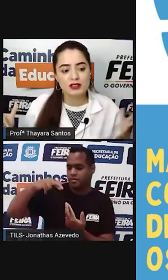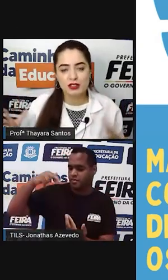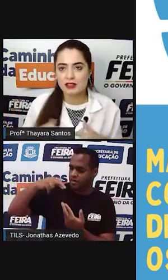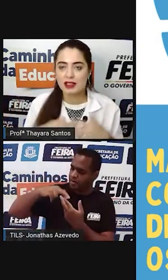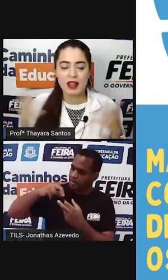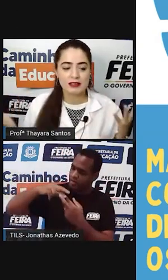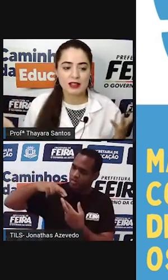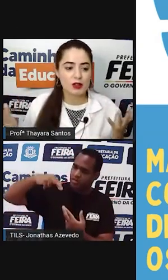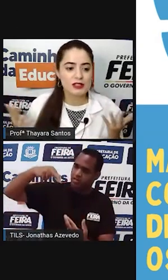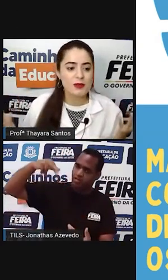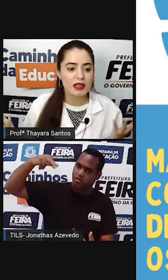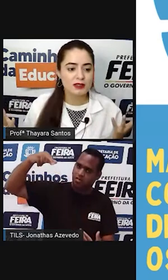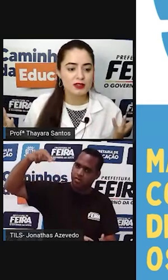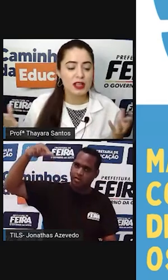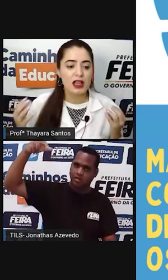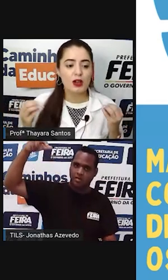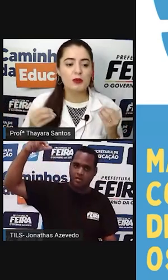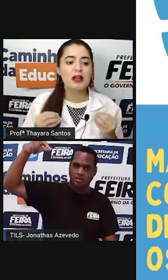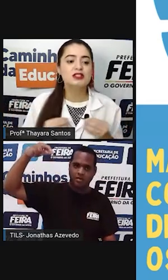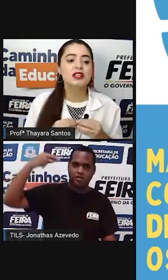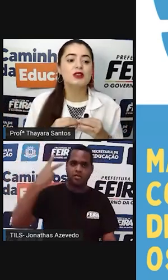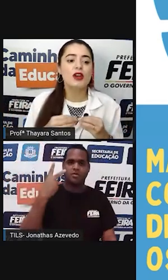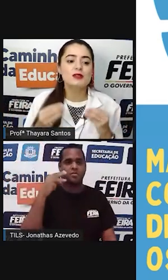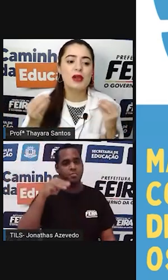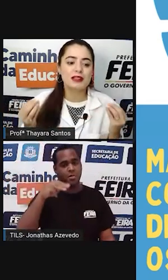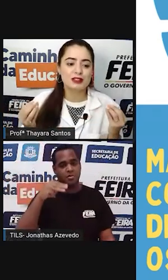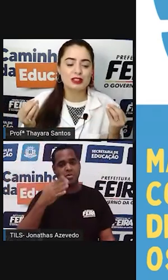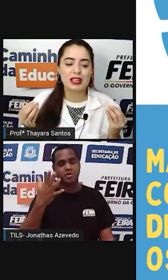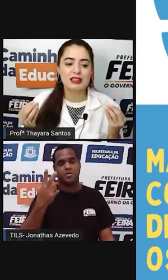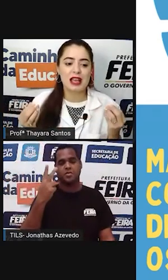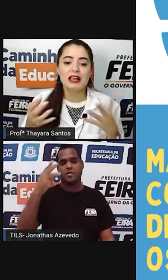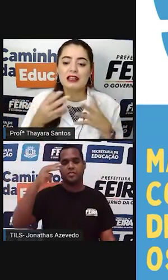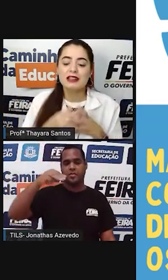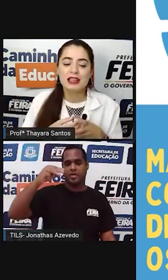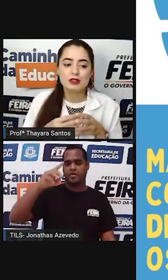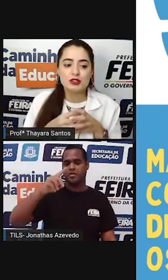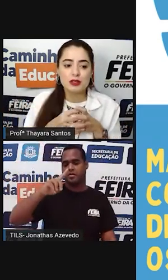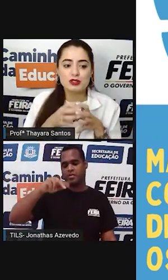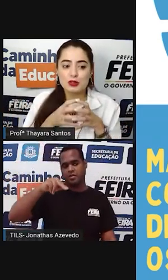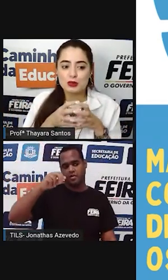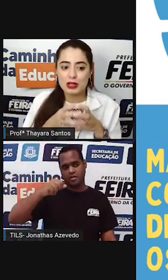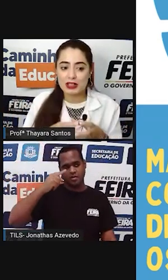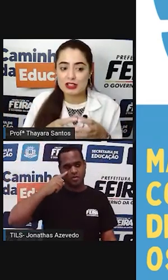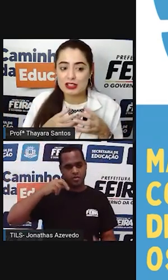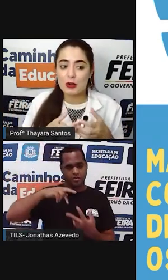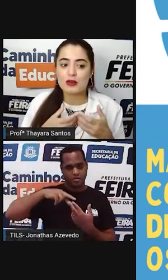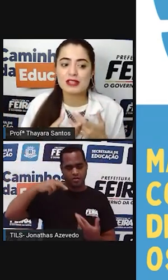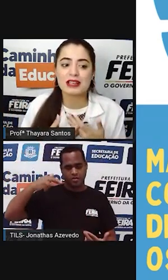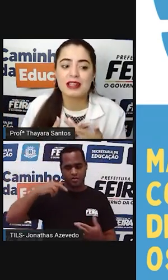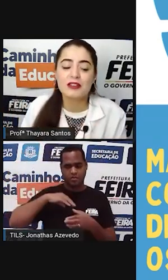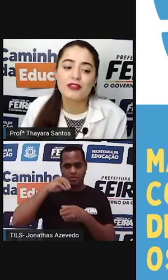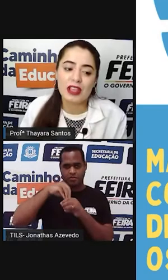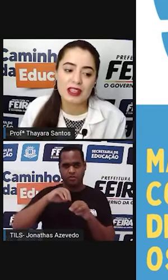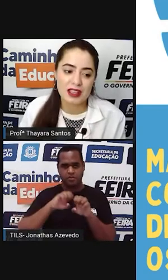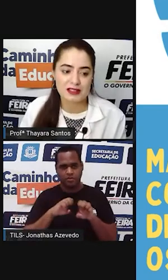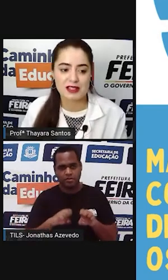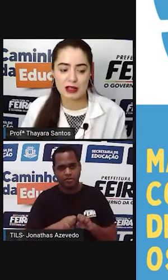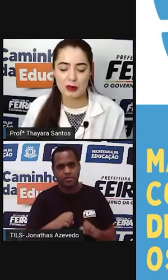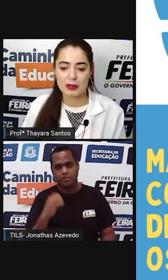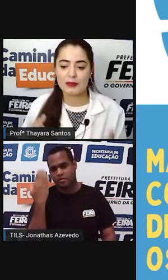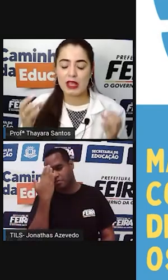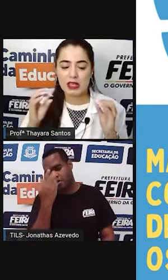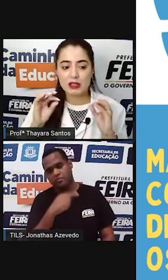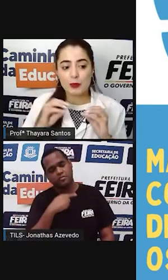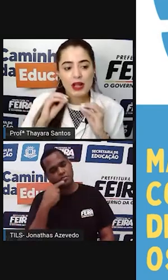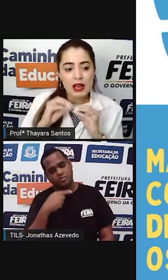muito grande. Um sei lá, dá dois metros. Agora, imagina dois metros de DNA dentro de uma estrutura que a gente não consegue nem ver que é a